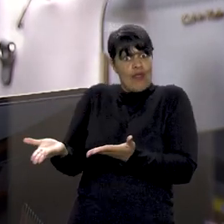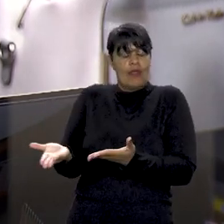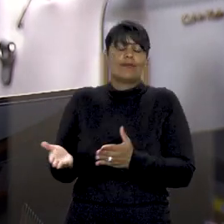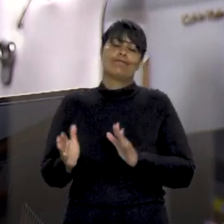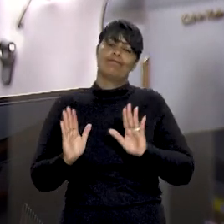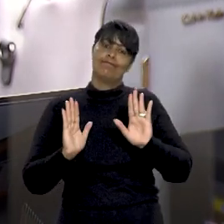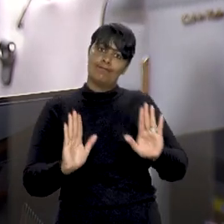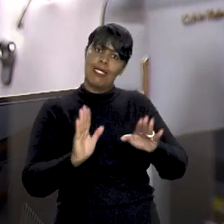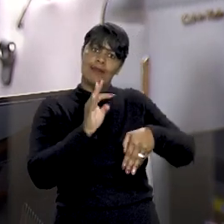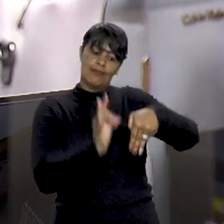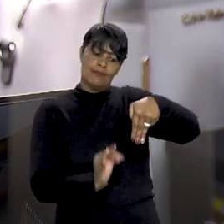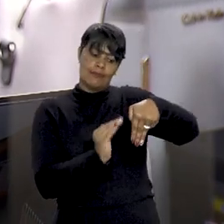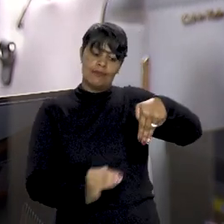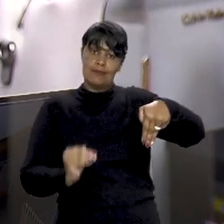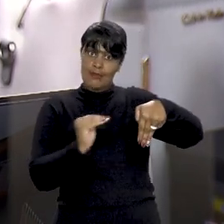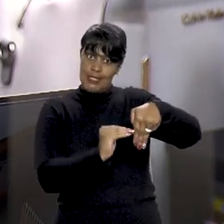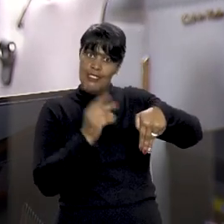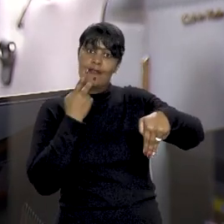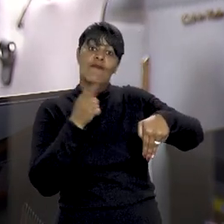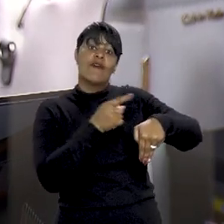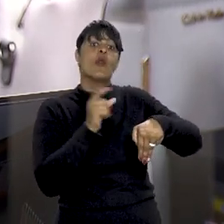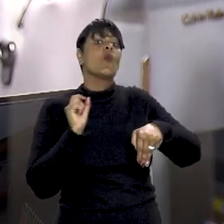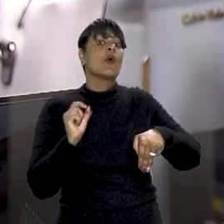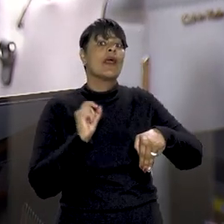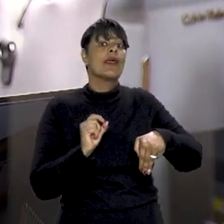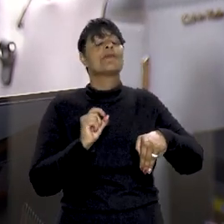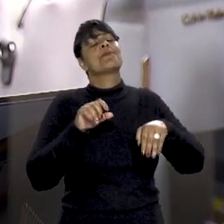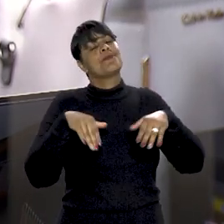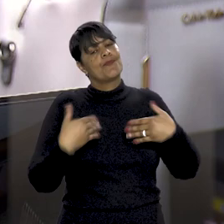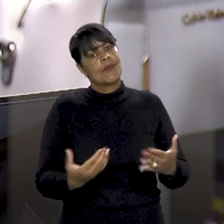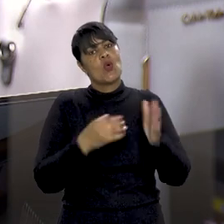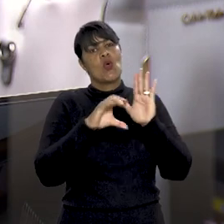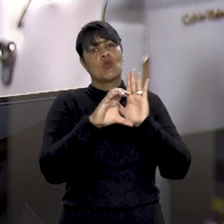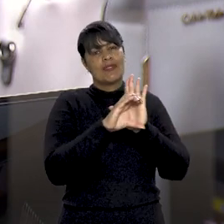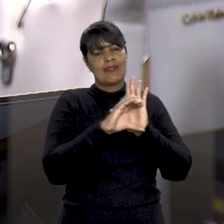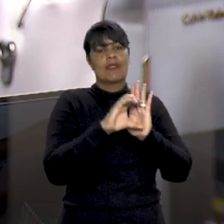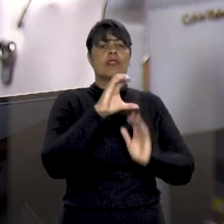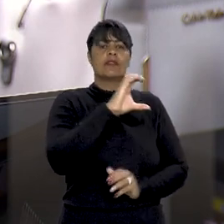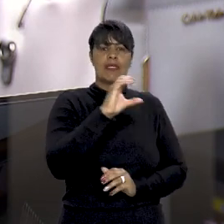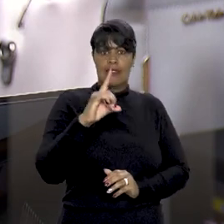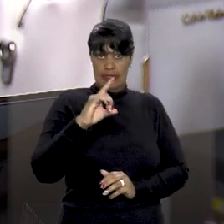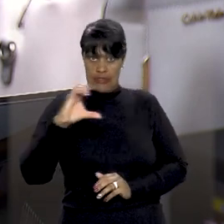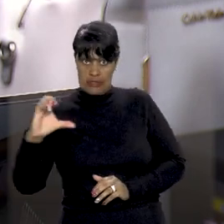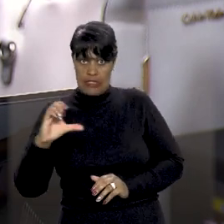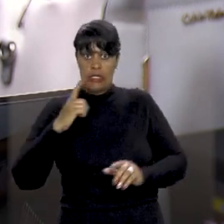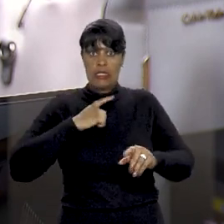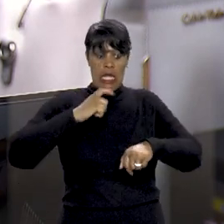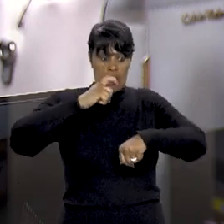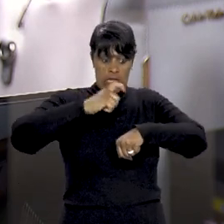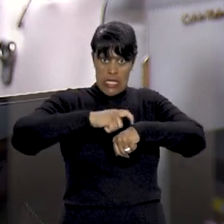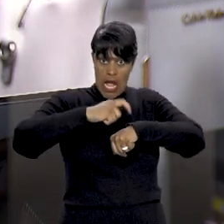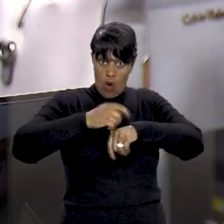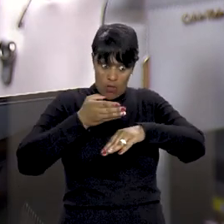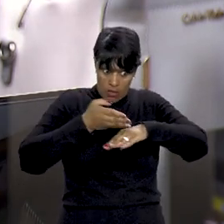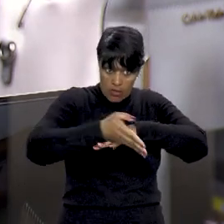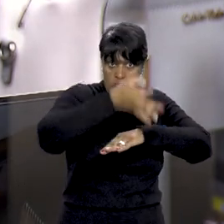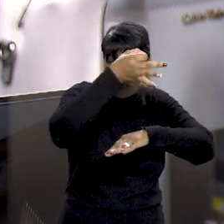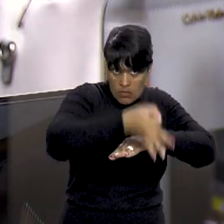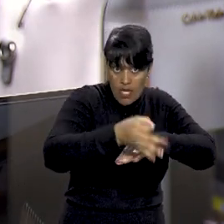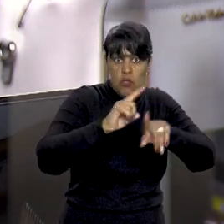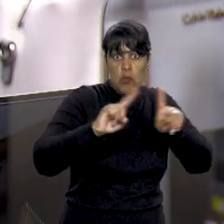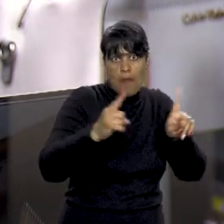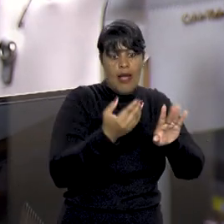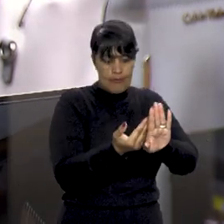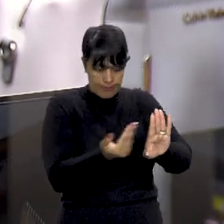Andrigue apontou que a proteção do Código de Defesa do Consumidor incide não somente durante a prestação do serviço em si mas